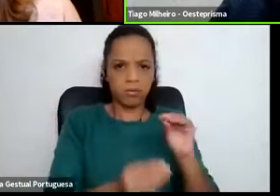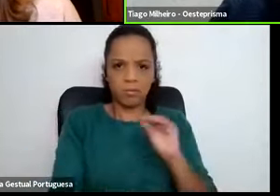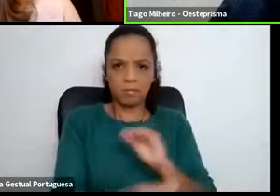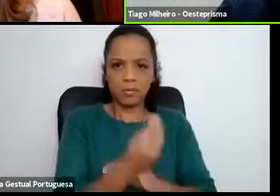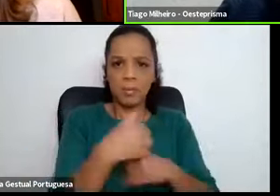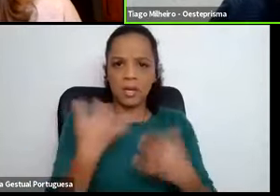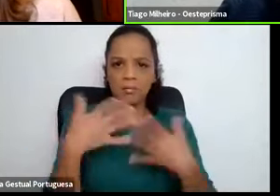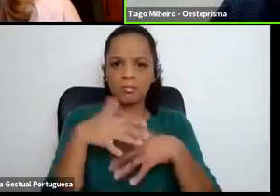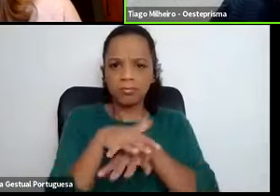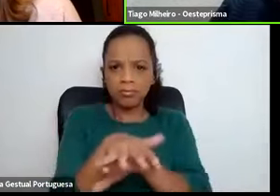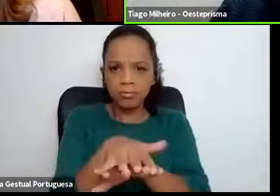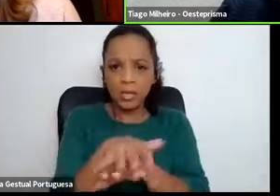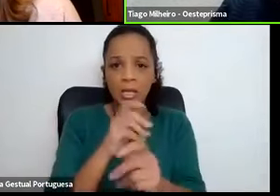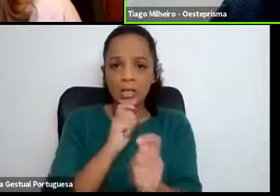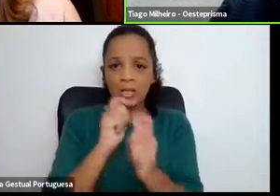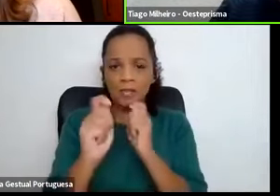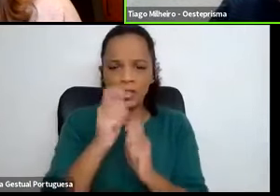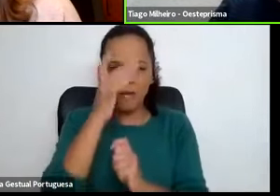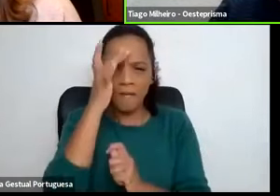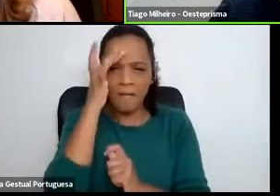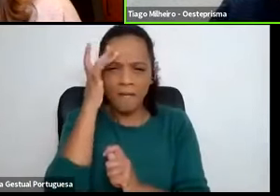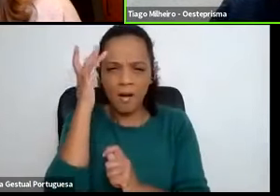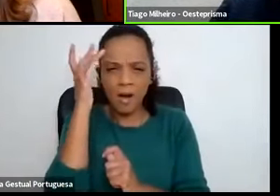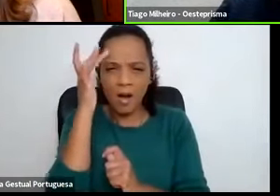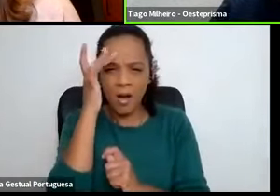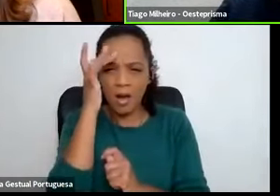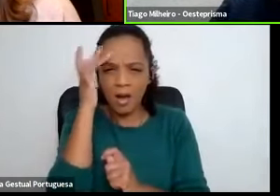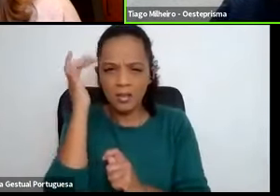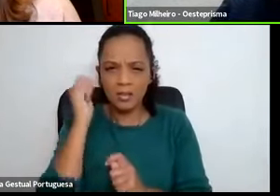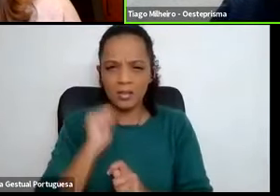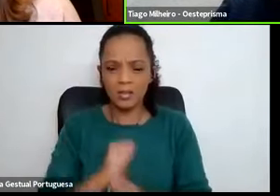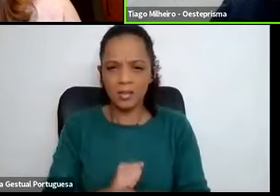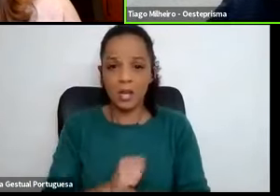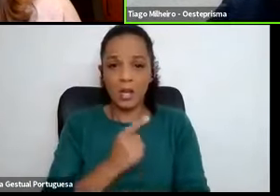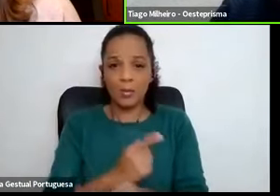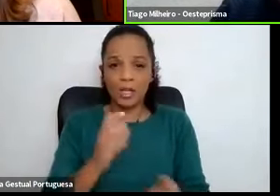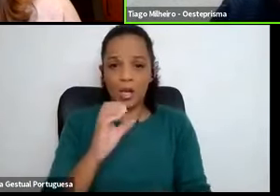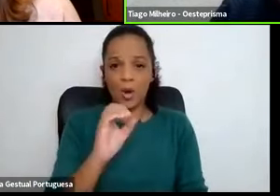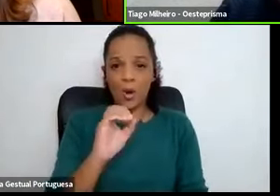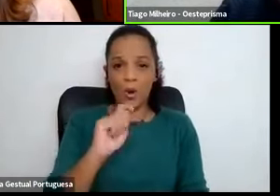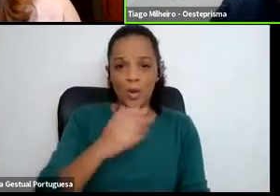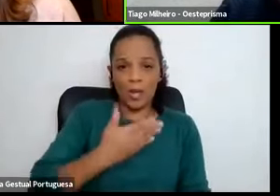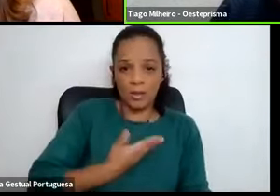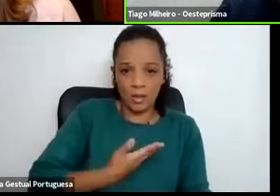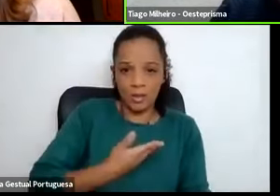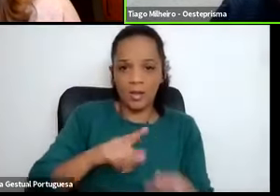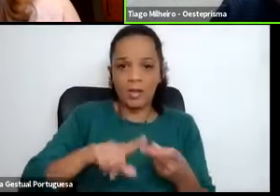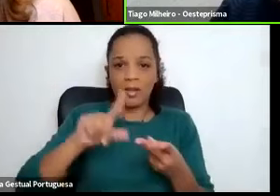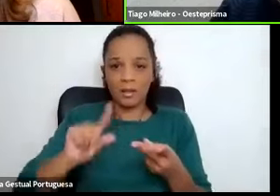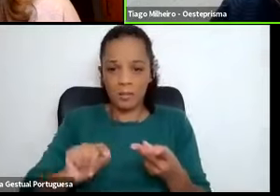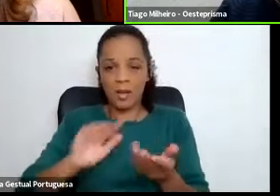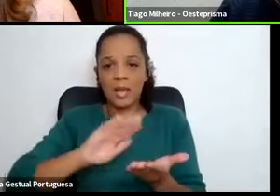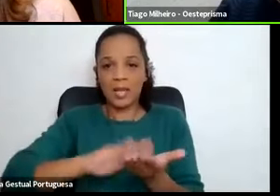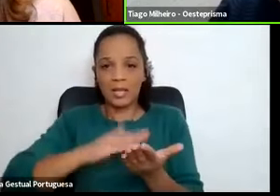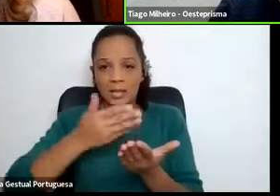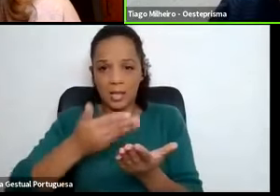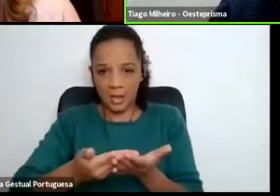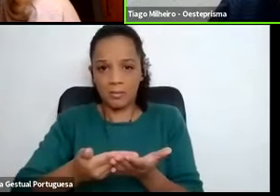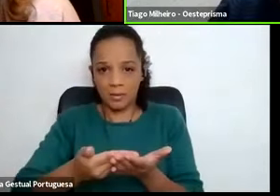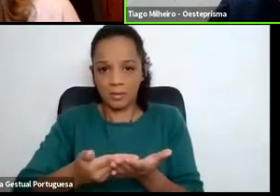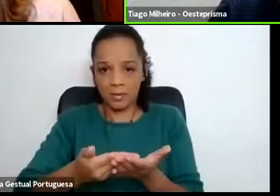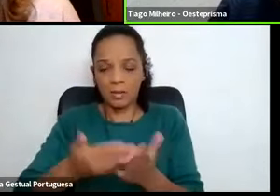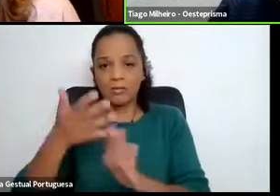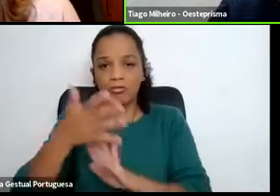integração e uma entrevista que foi muito fácil, porque com a OED presente e com o tradutor gestual